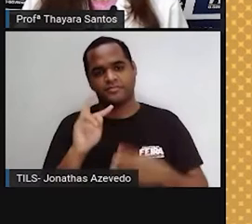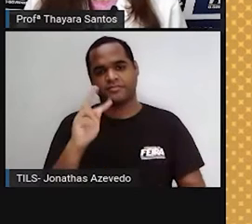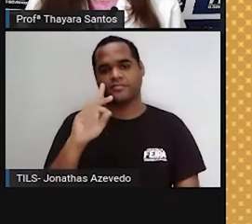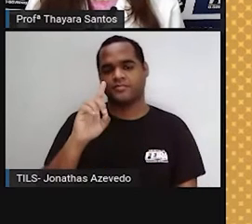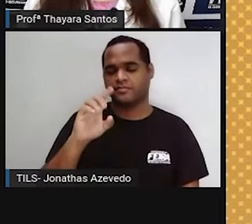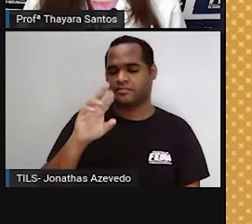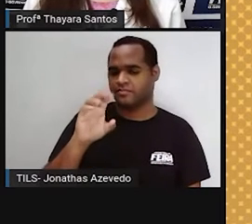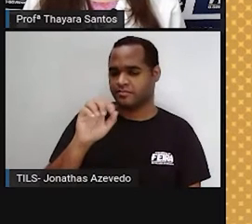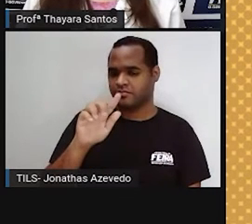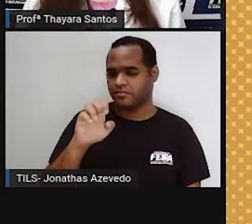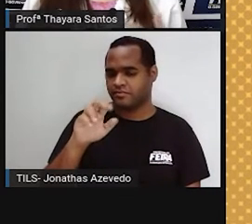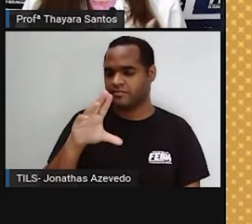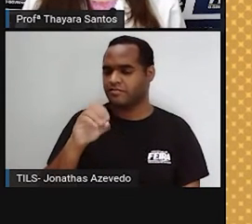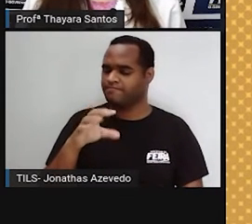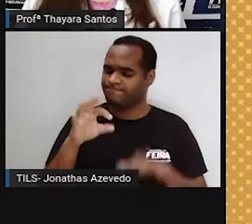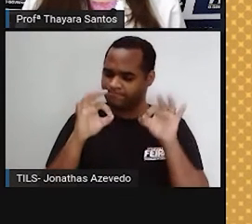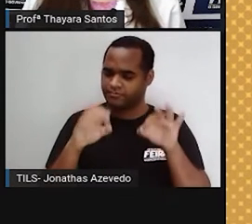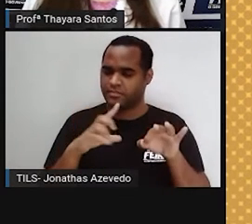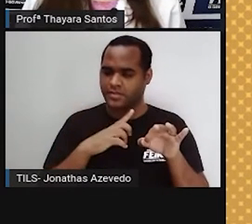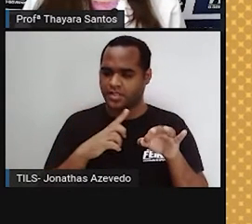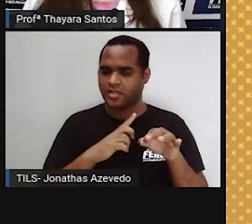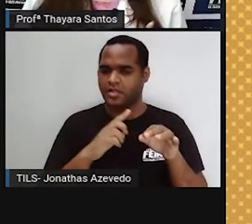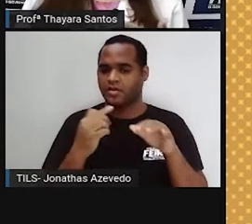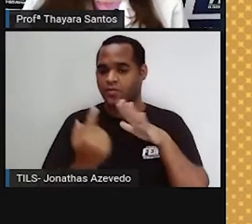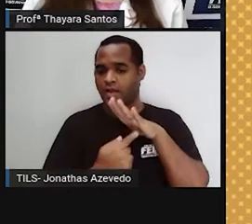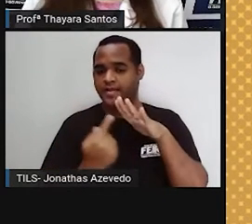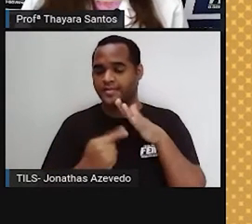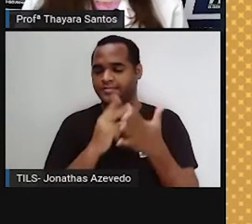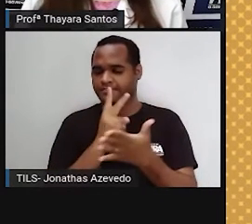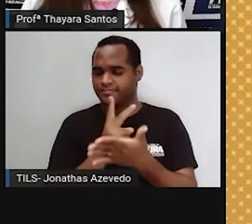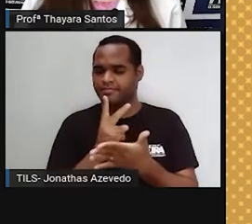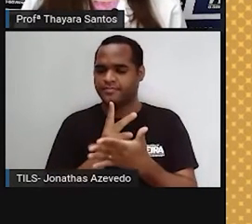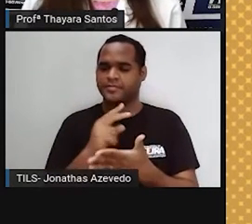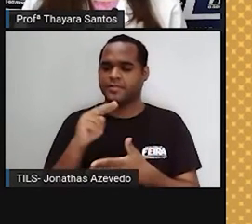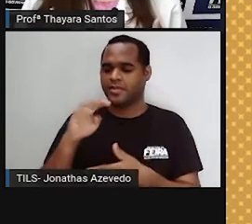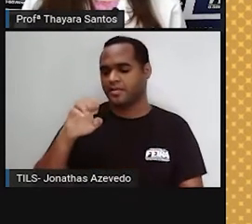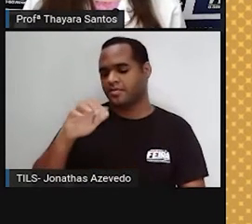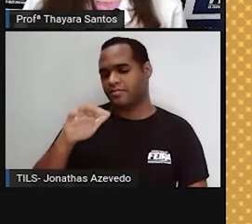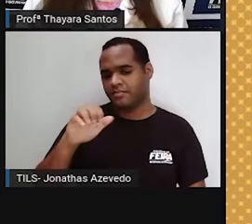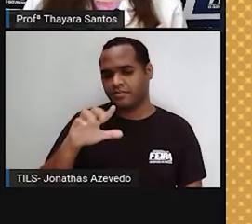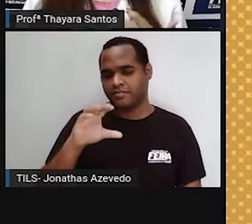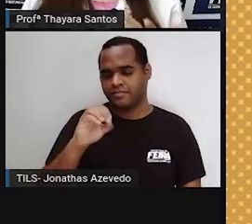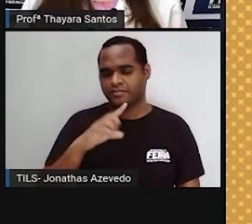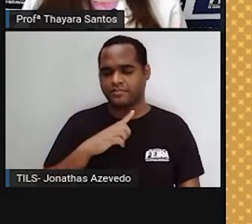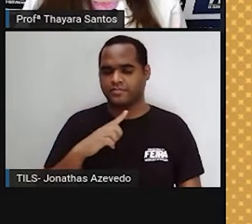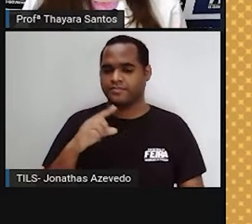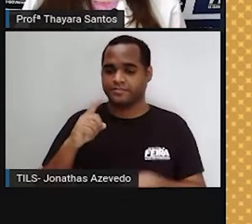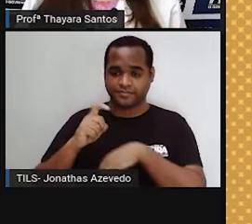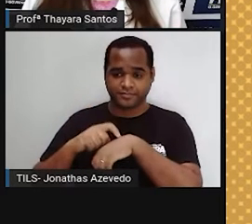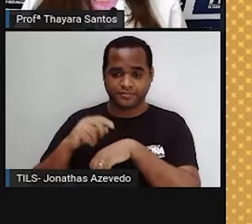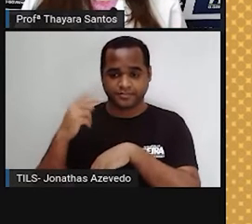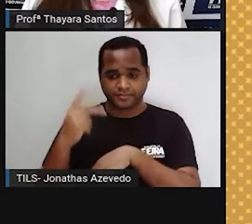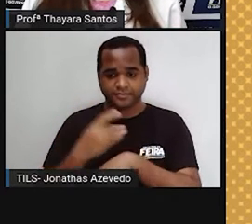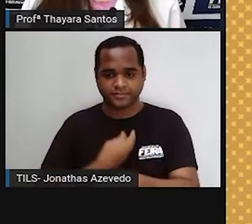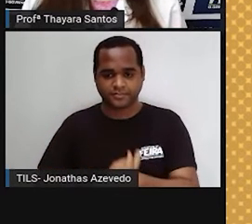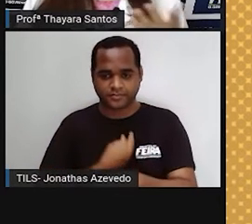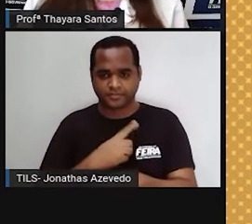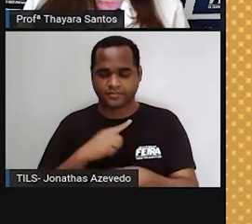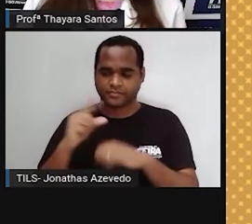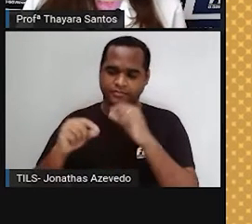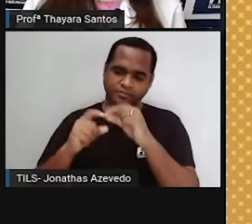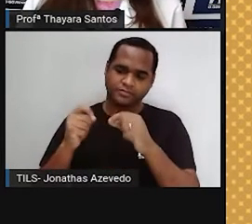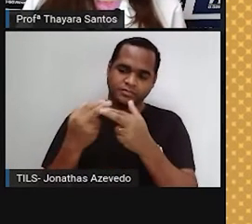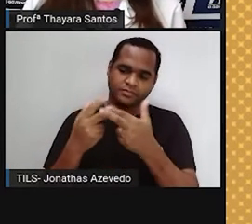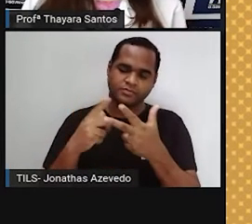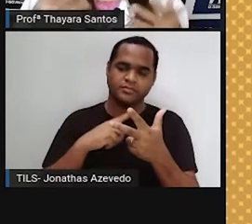justamente a quantidade de gás hidrogênio presente no núcleo que vai determinar o tempo de vida daquela estrela. As estrelas que têm mais